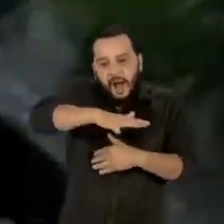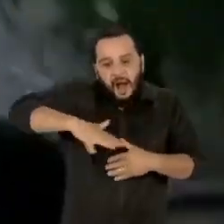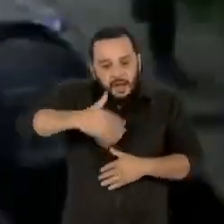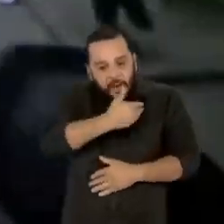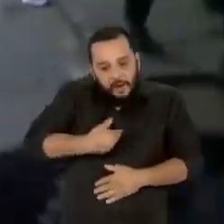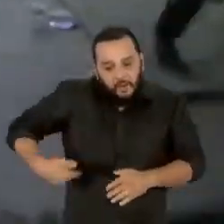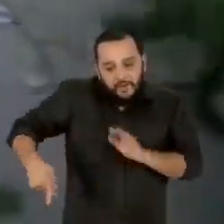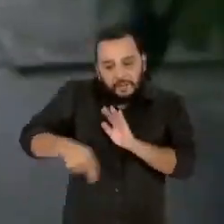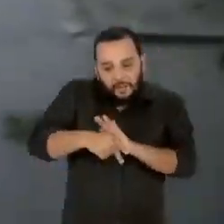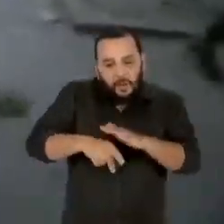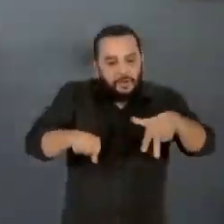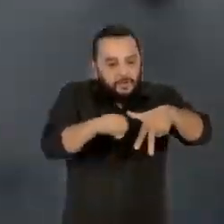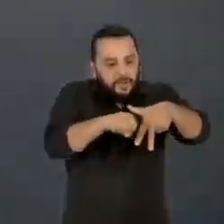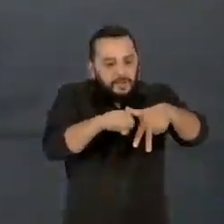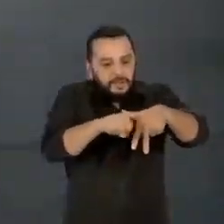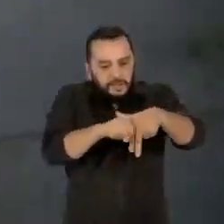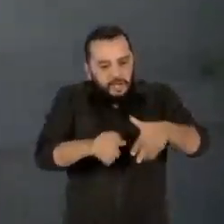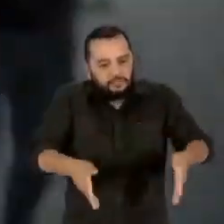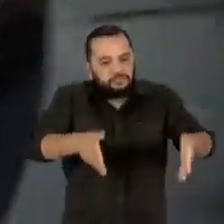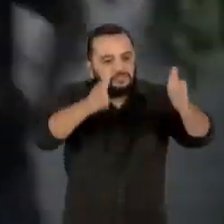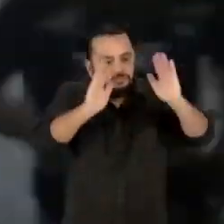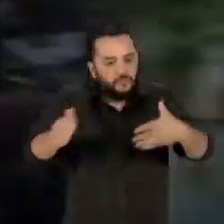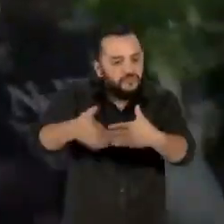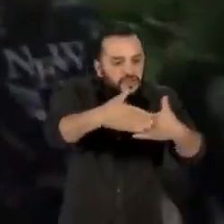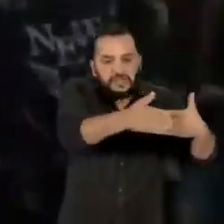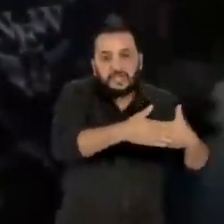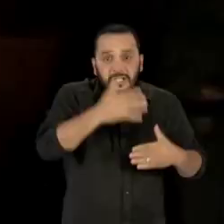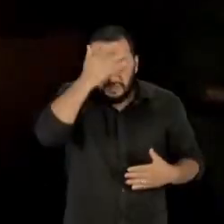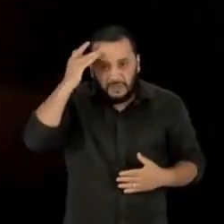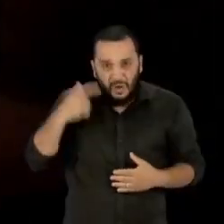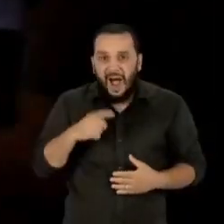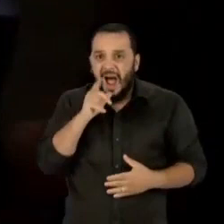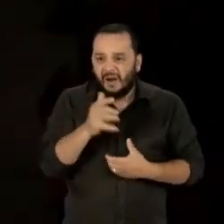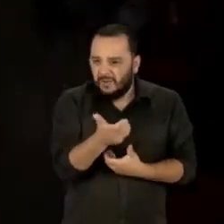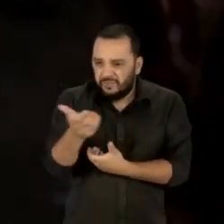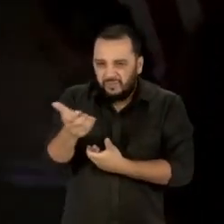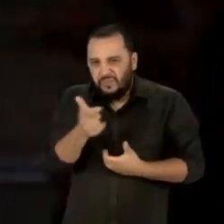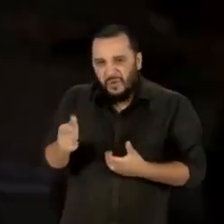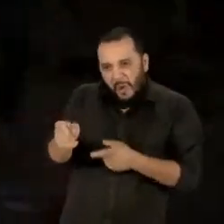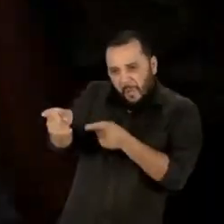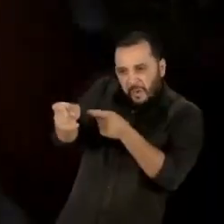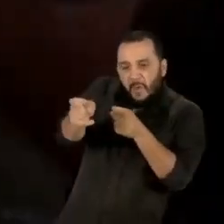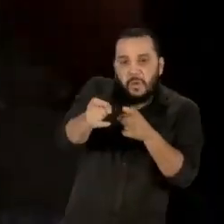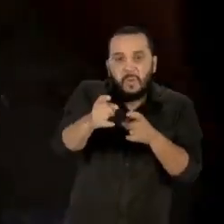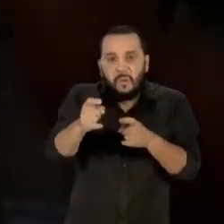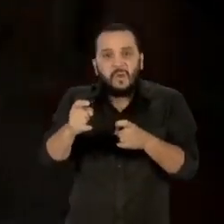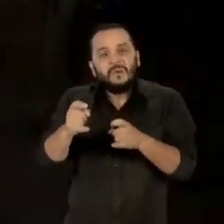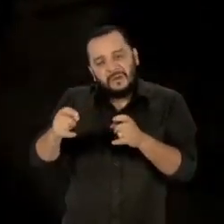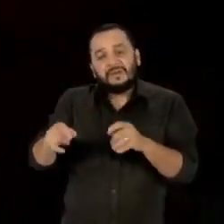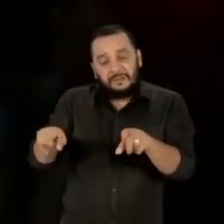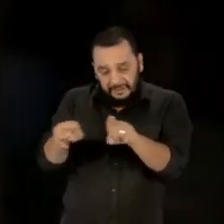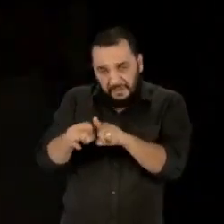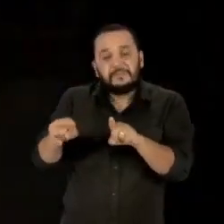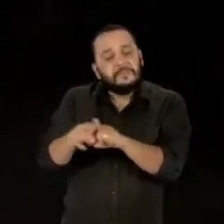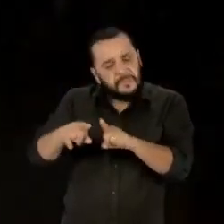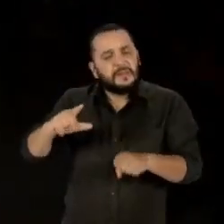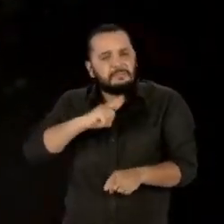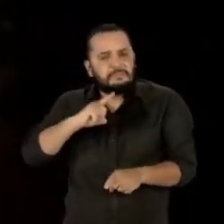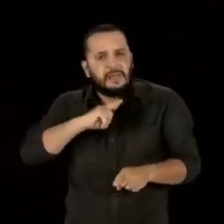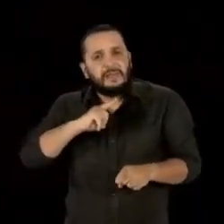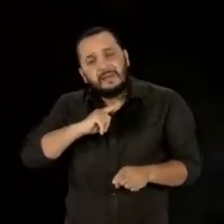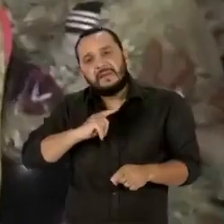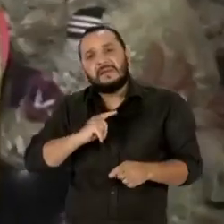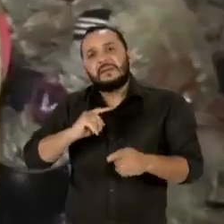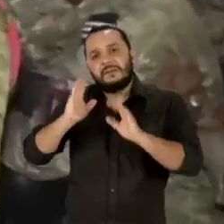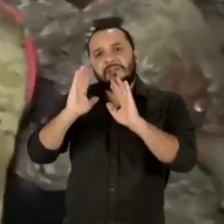protestos foram dispersados com jatos d'água, gás lacrimogênio e balas de borracha. O movimento não tem partido nem líder